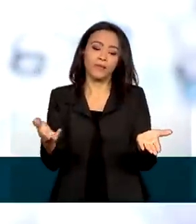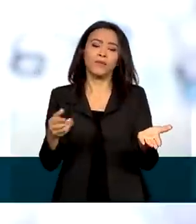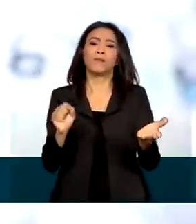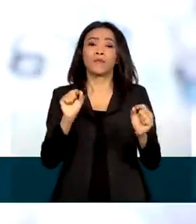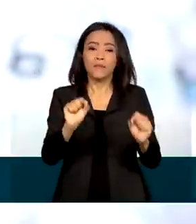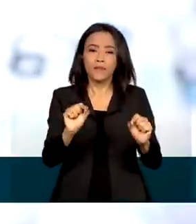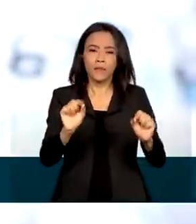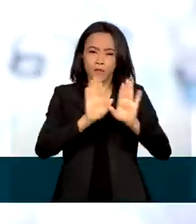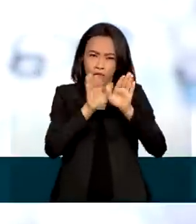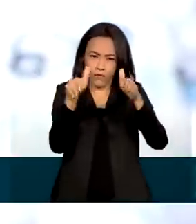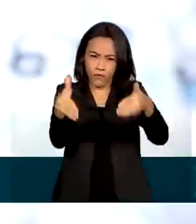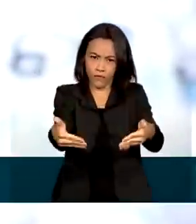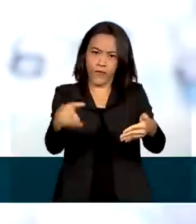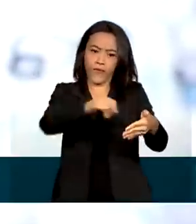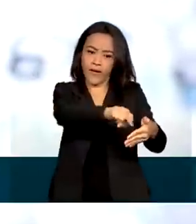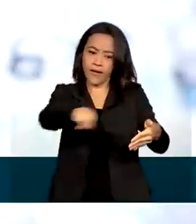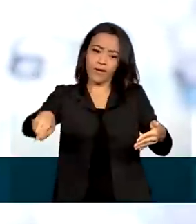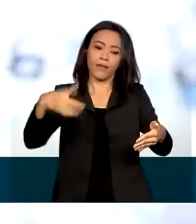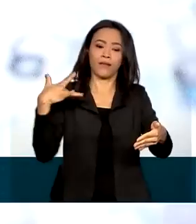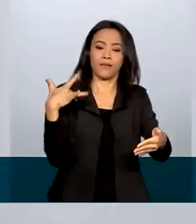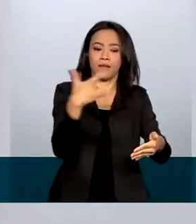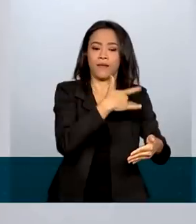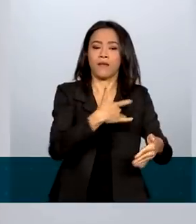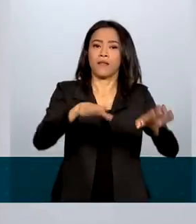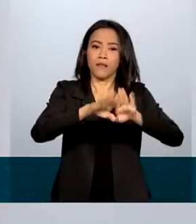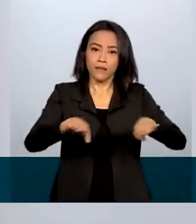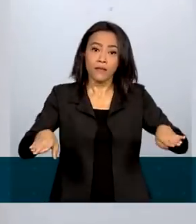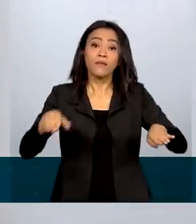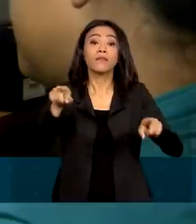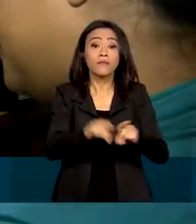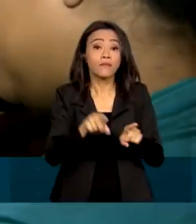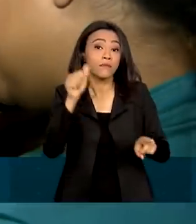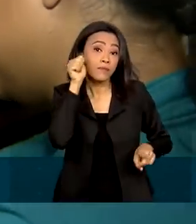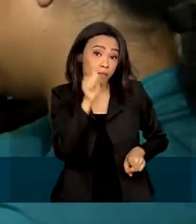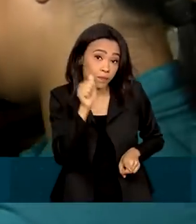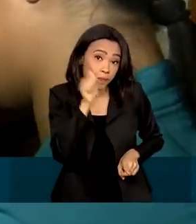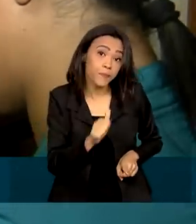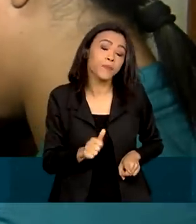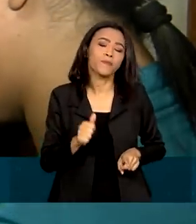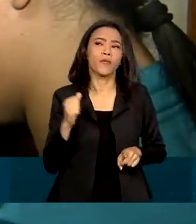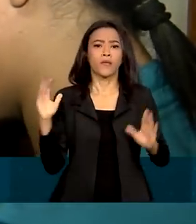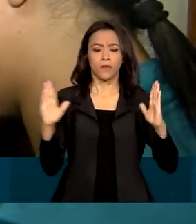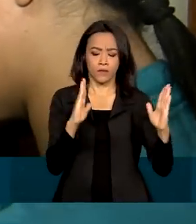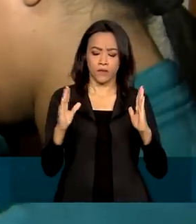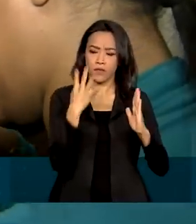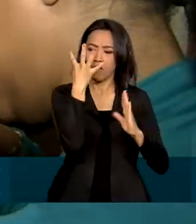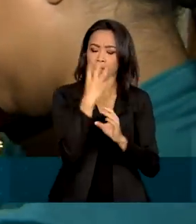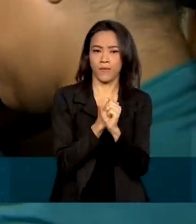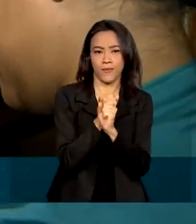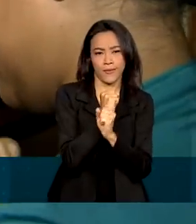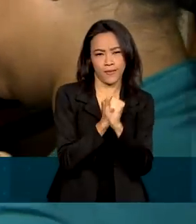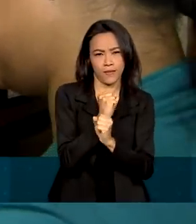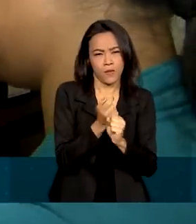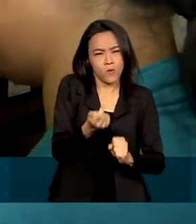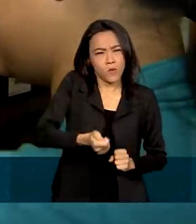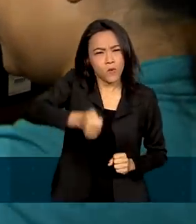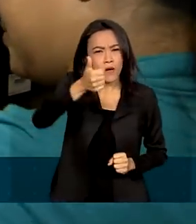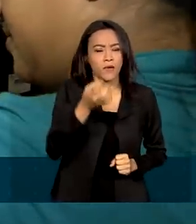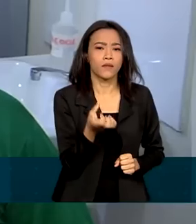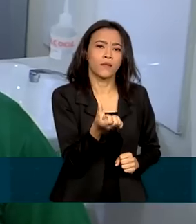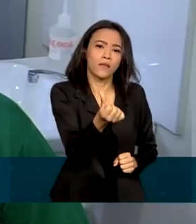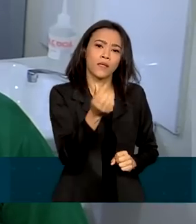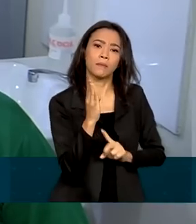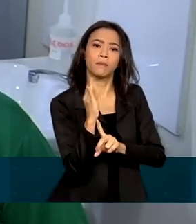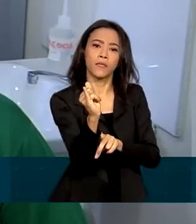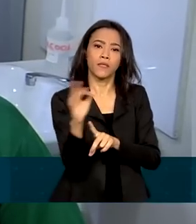voltado à assistência à saúde infantil e da mulher. Nos últimos quatro anos, quase 100 bilhões de